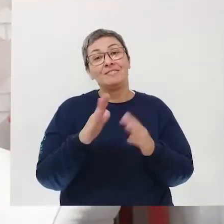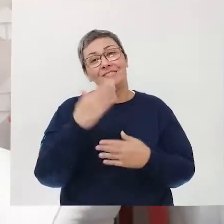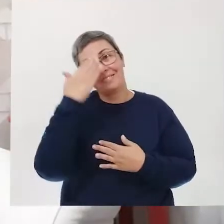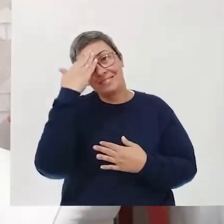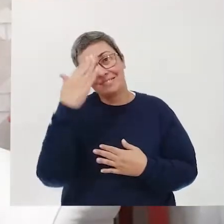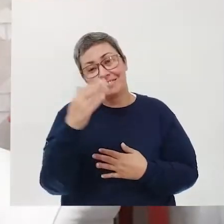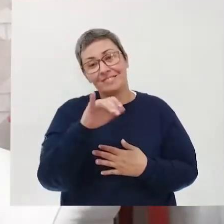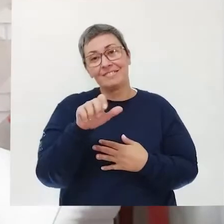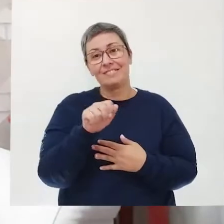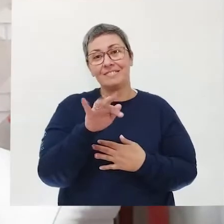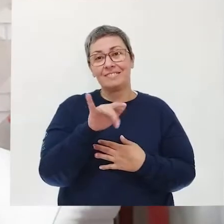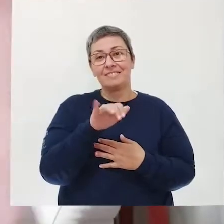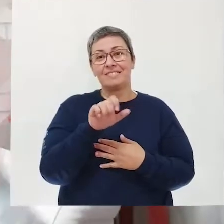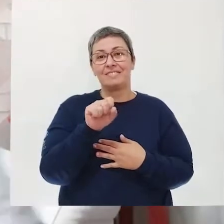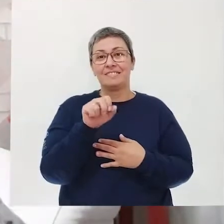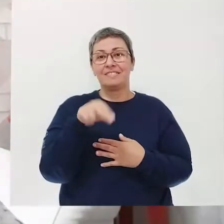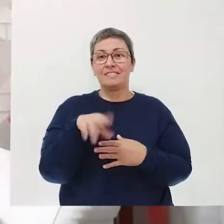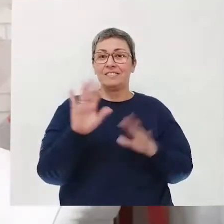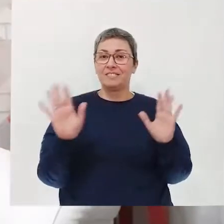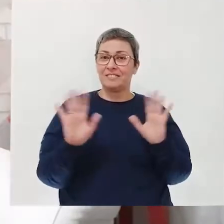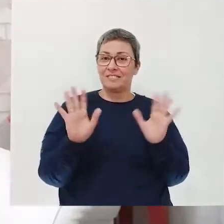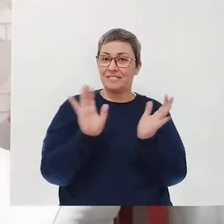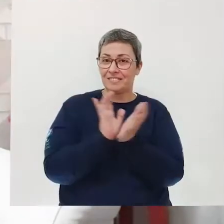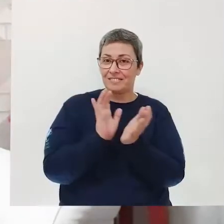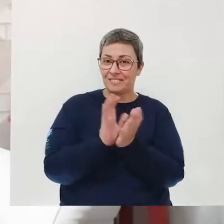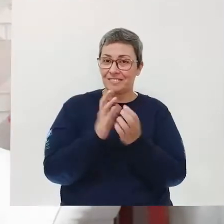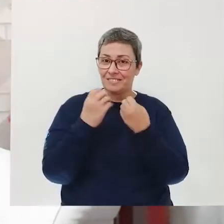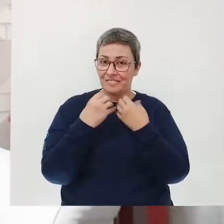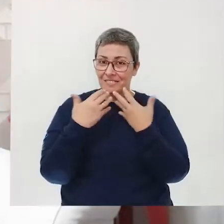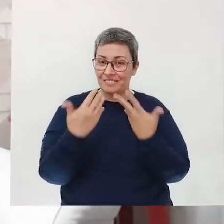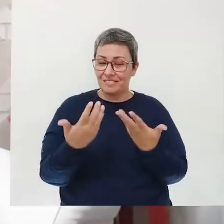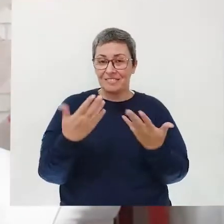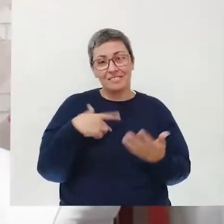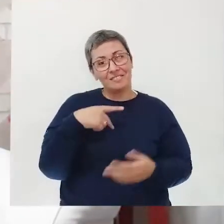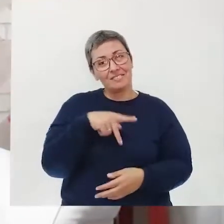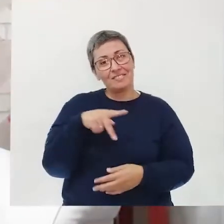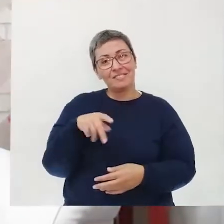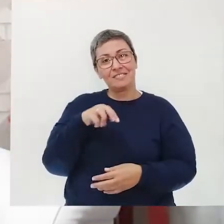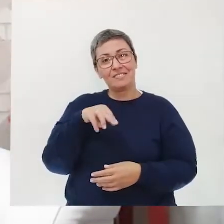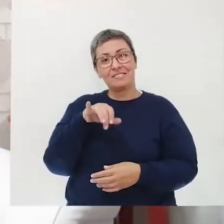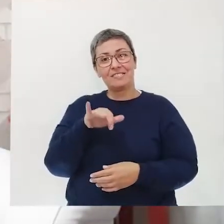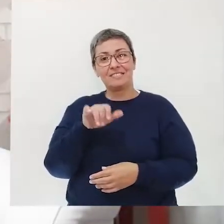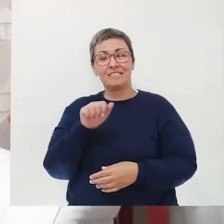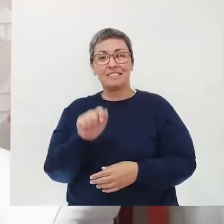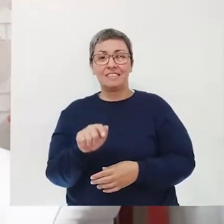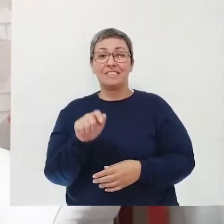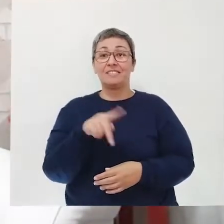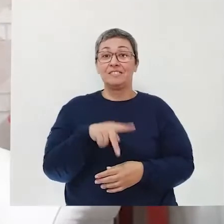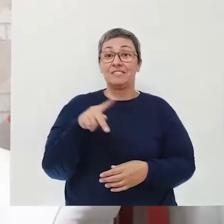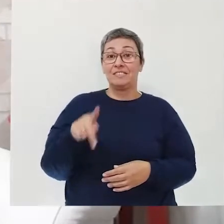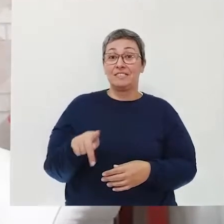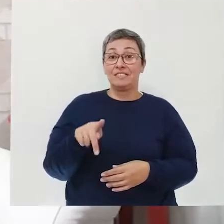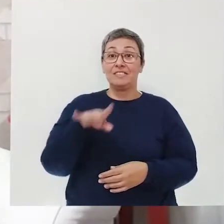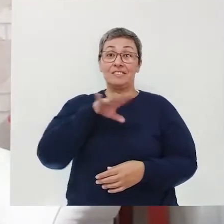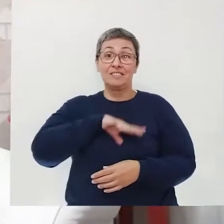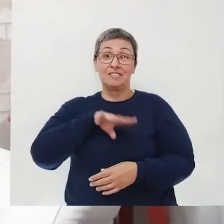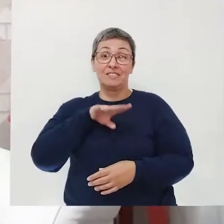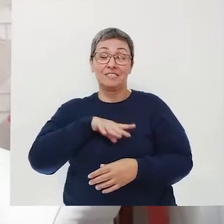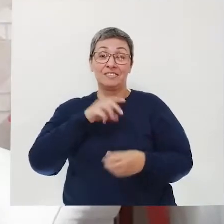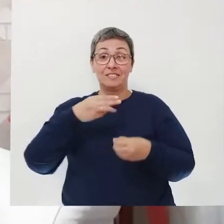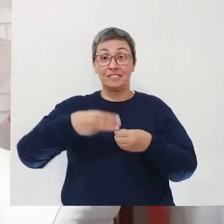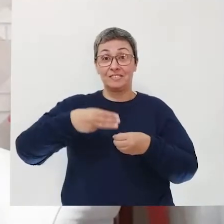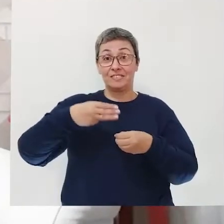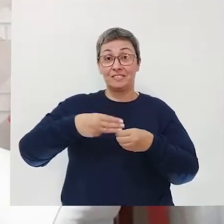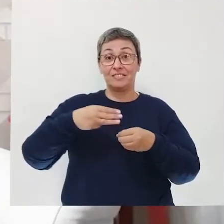Obrigada, Jefferson. Olá, pessoal, tudo bem com vocês? Aqui é a professora Miriam, professora de língua portuguesa da Rede